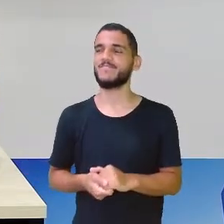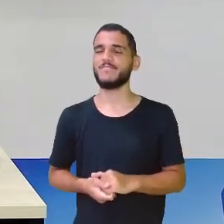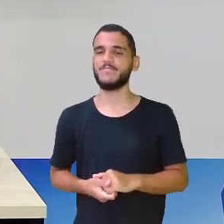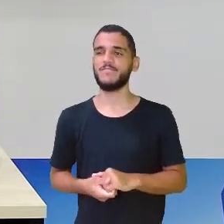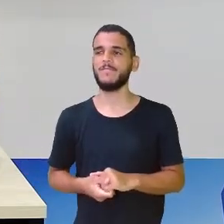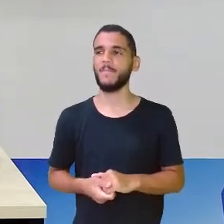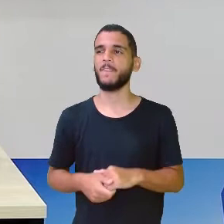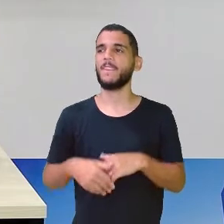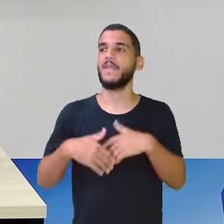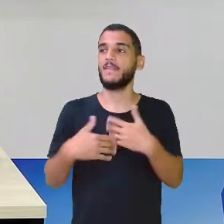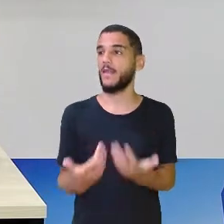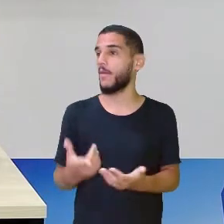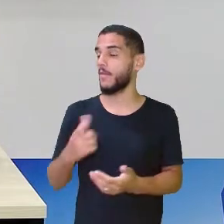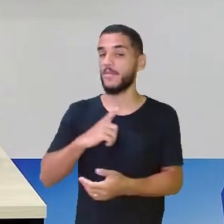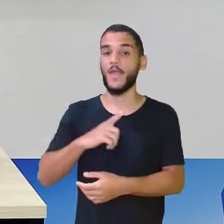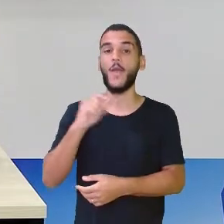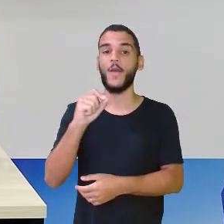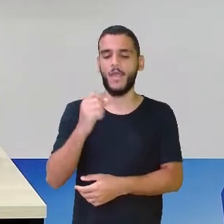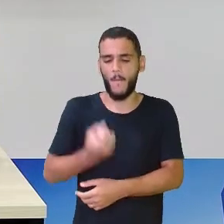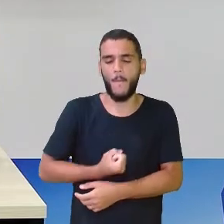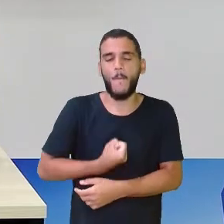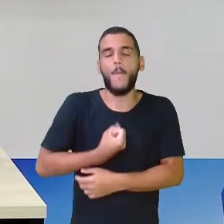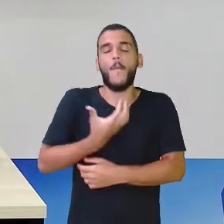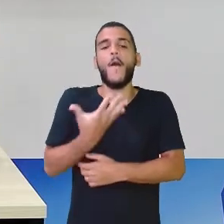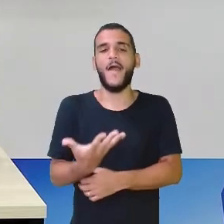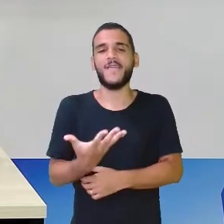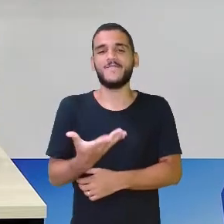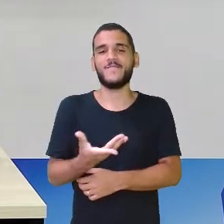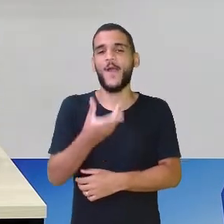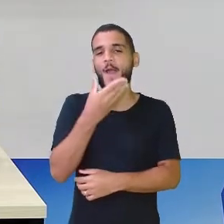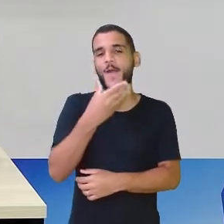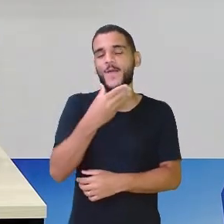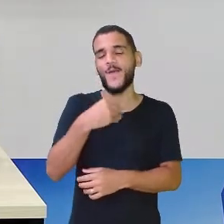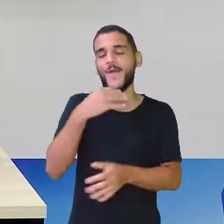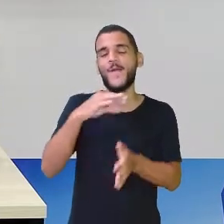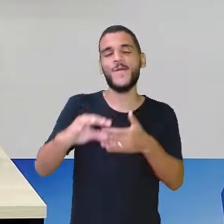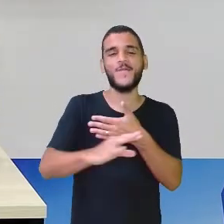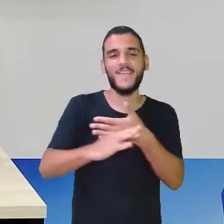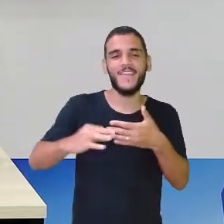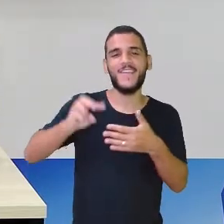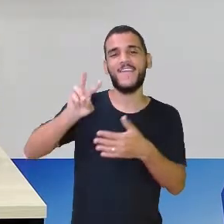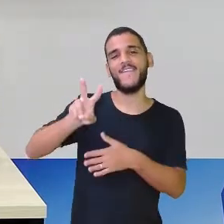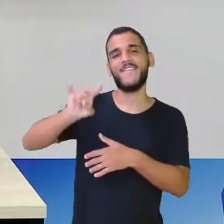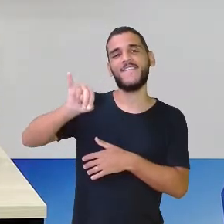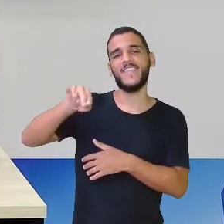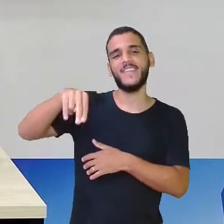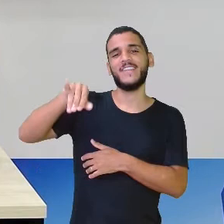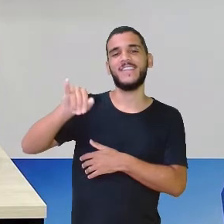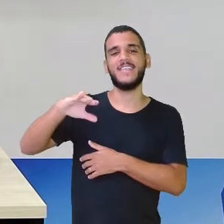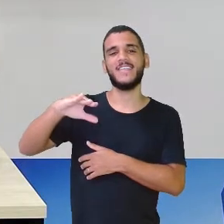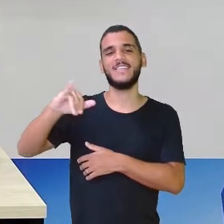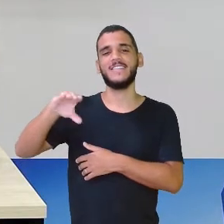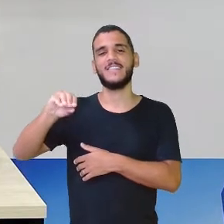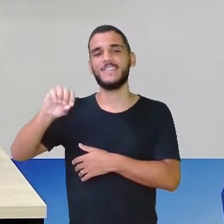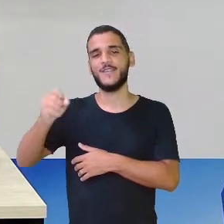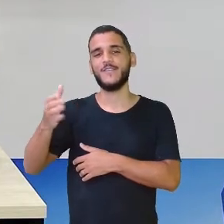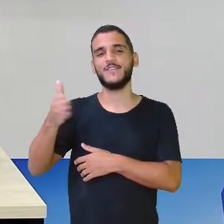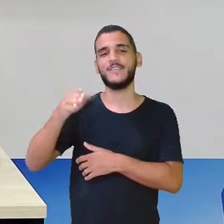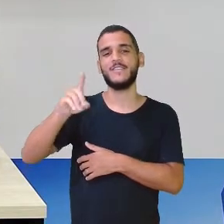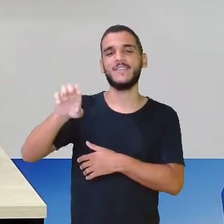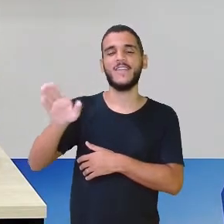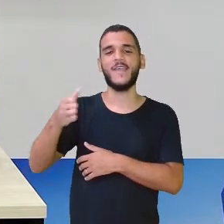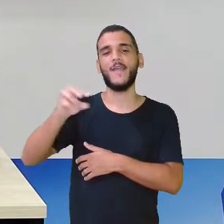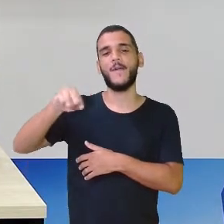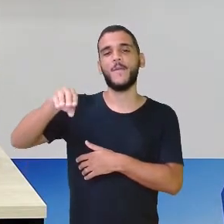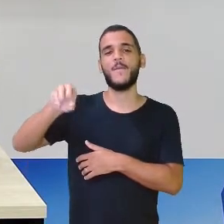aí nós temos aí um poema de milícias de morais e tem tudo a ver com a nossa aula, né? Olha o tema, gente.